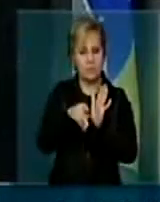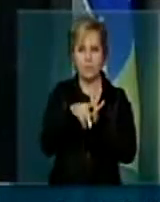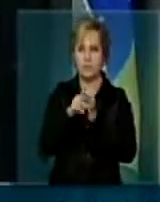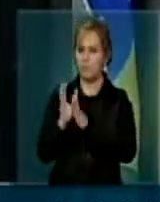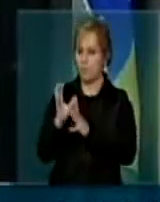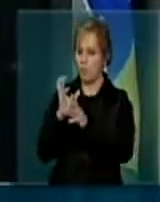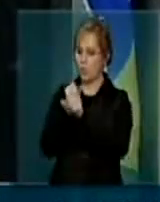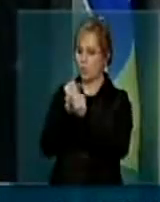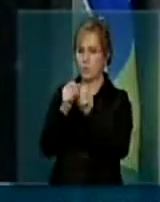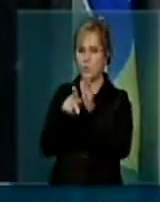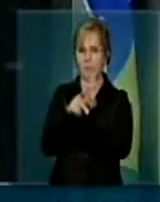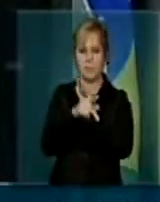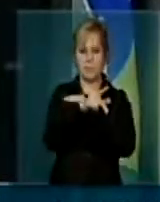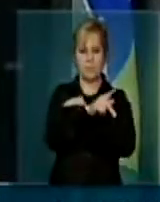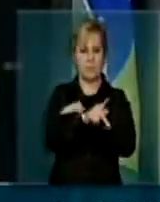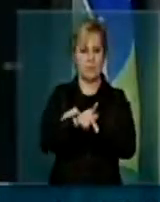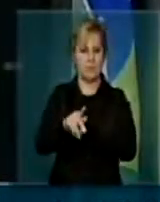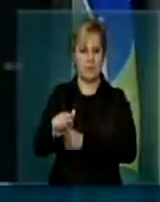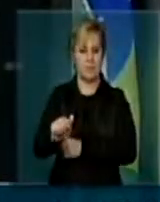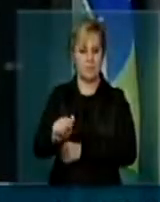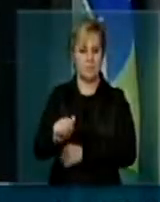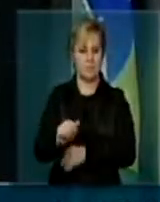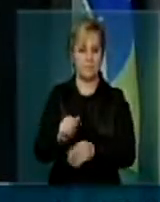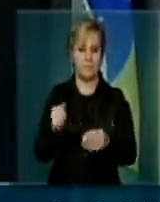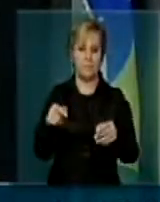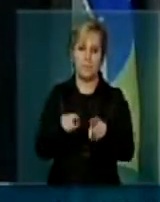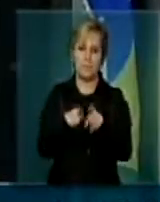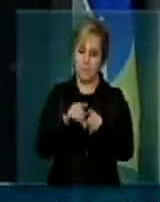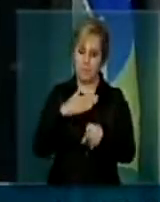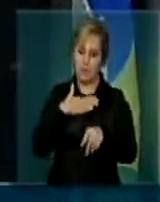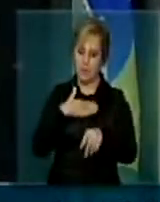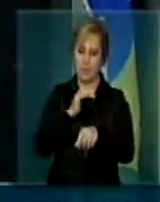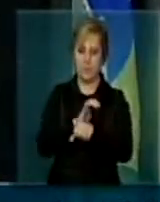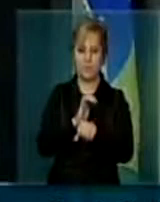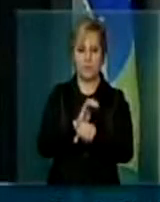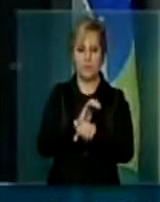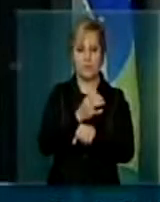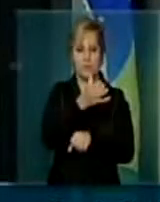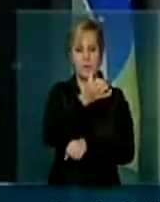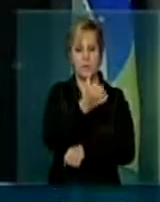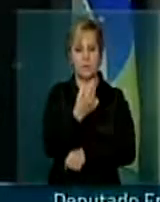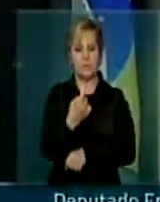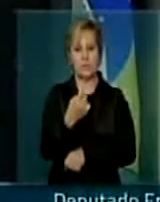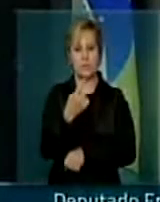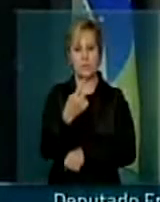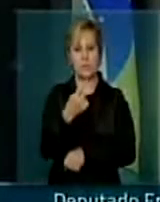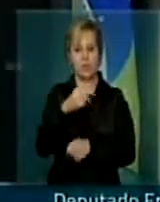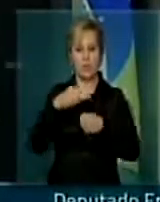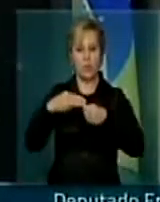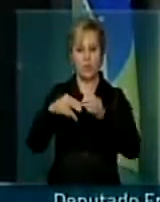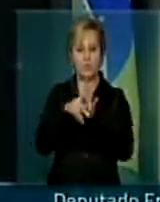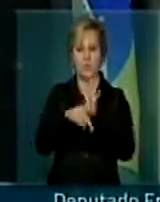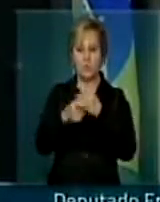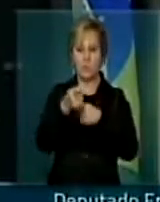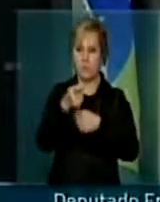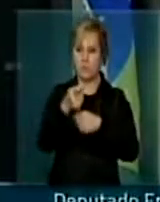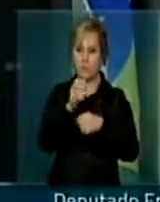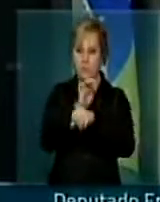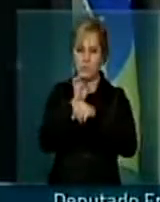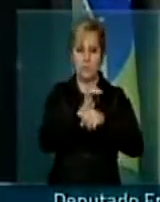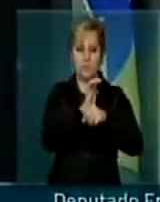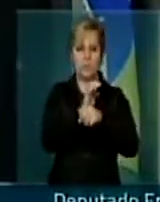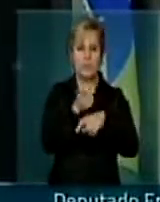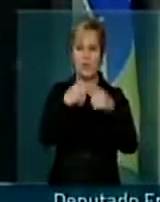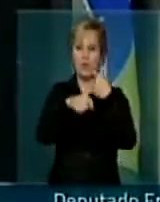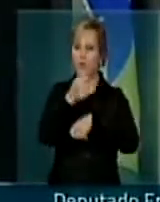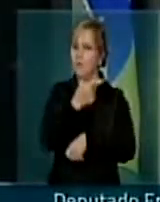orçamentos, nos PPAs. E a outra, o meu próprio estado. 61 municípios do interior sem economia. Um estado que vive só